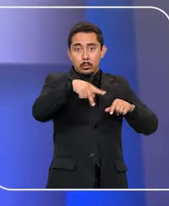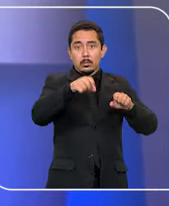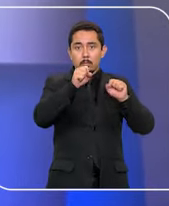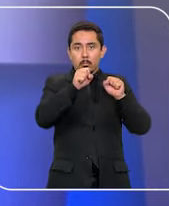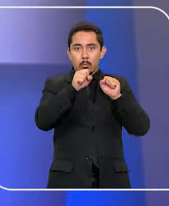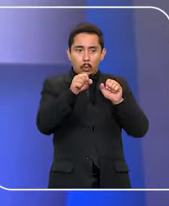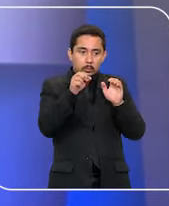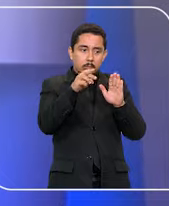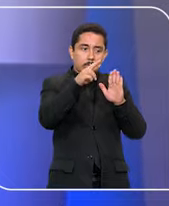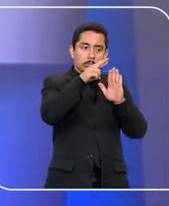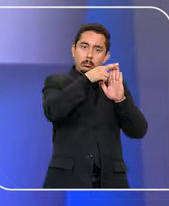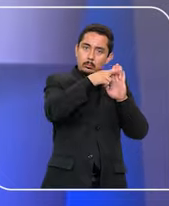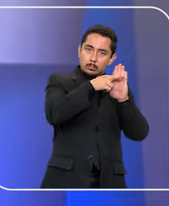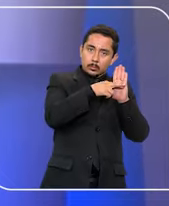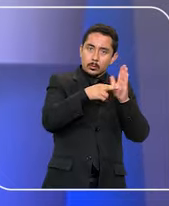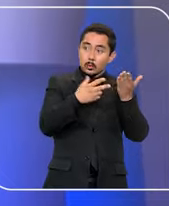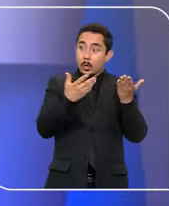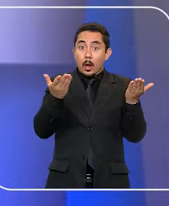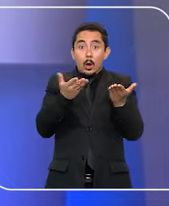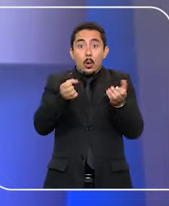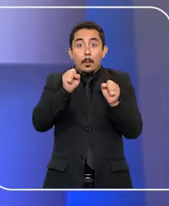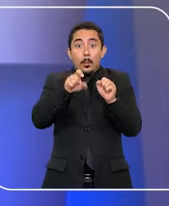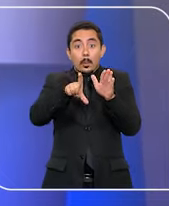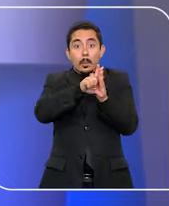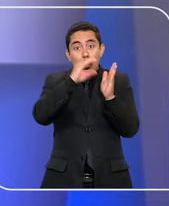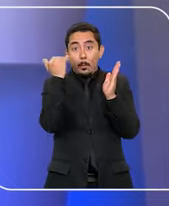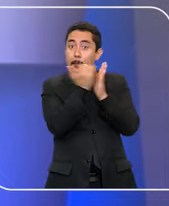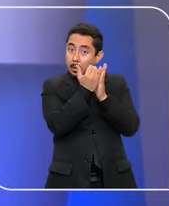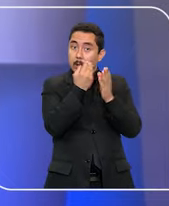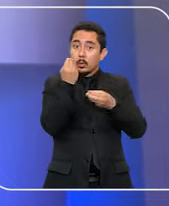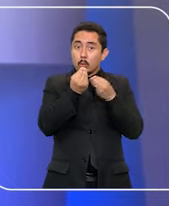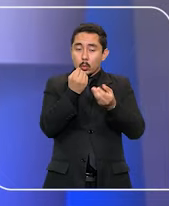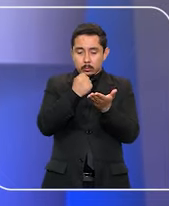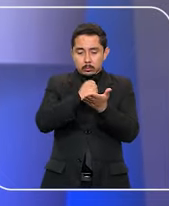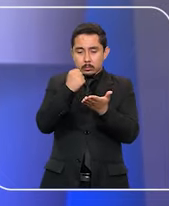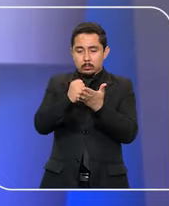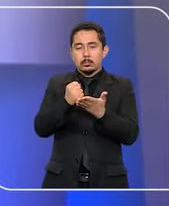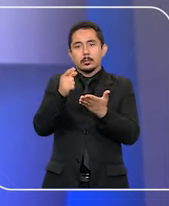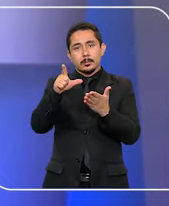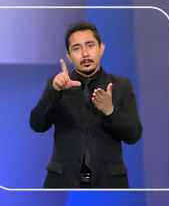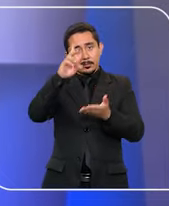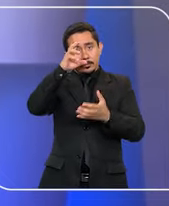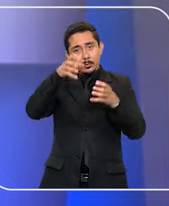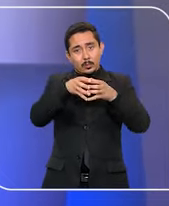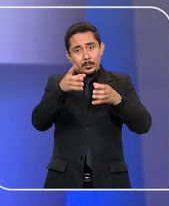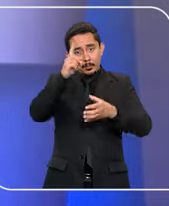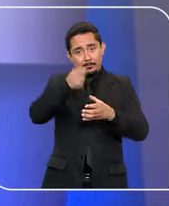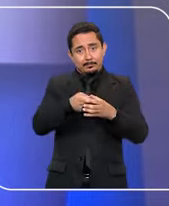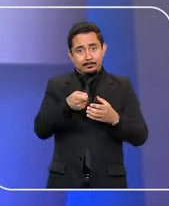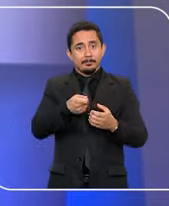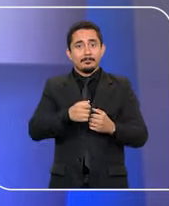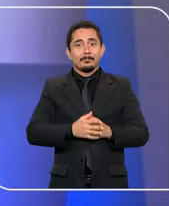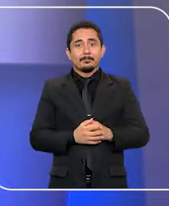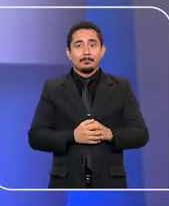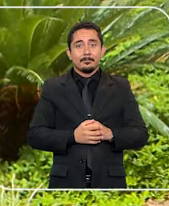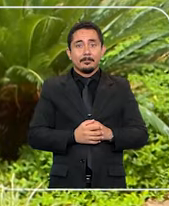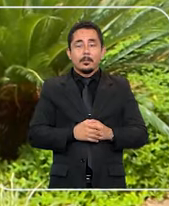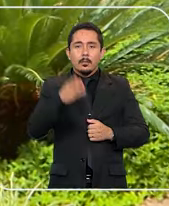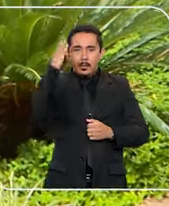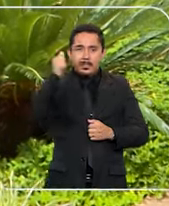podem regularizar construções de acordo com nova lei. Foi o que decidiu a primeira turma do STJ.